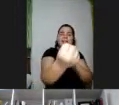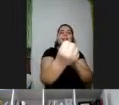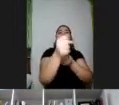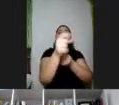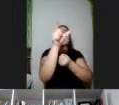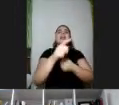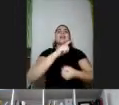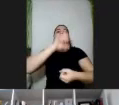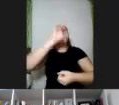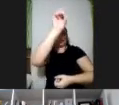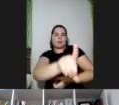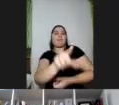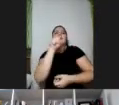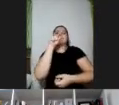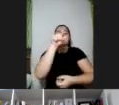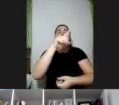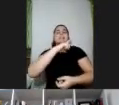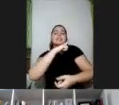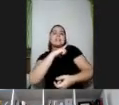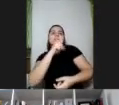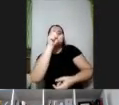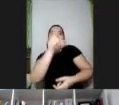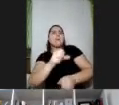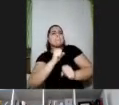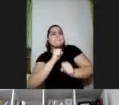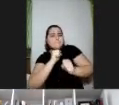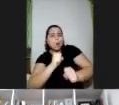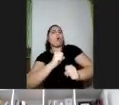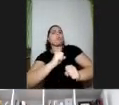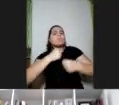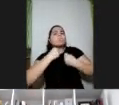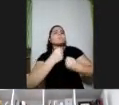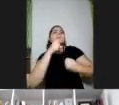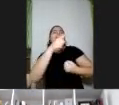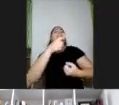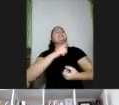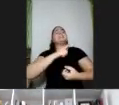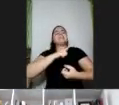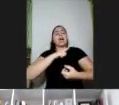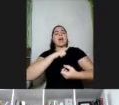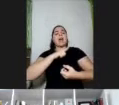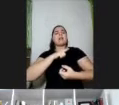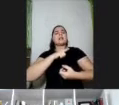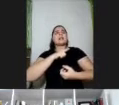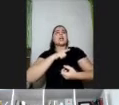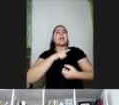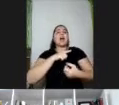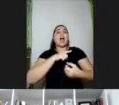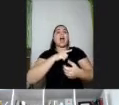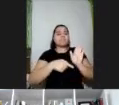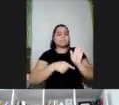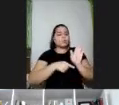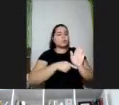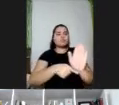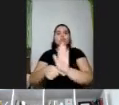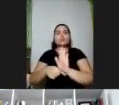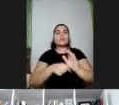direitos, de reconhecer o outro como um ser capaz, potente, que também tem a sua contribuição a dar